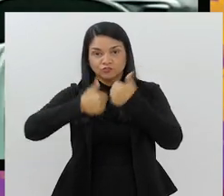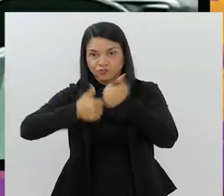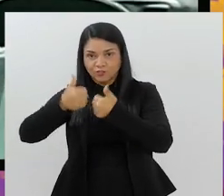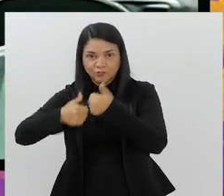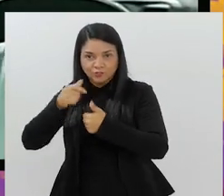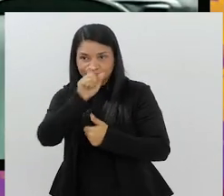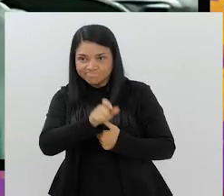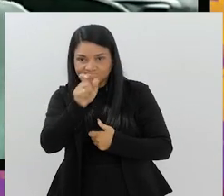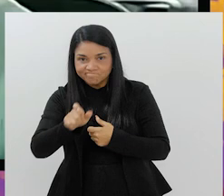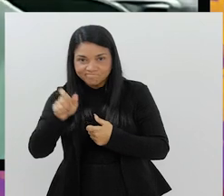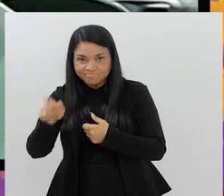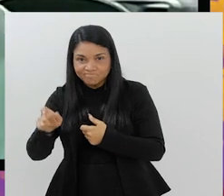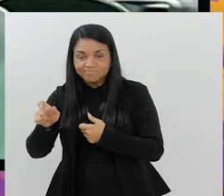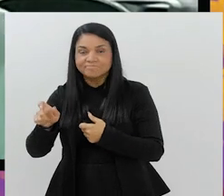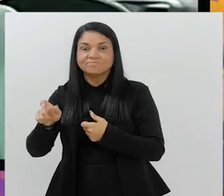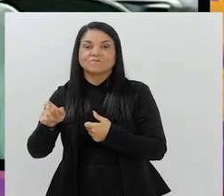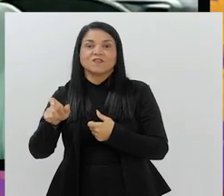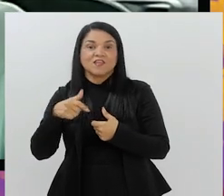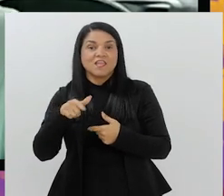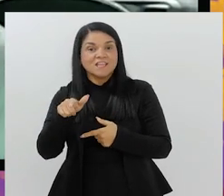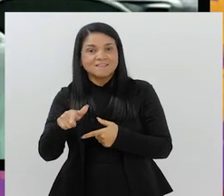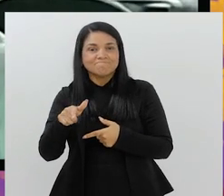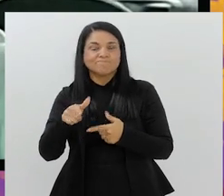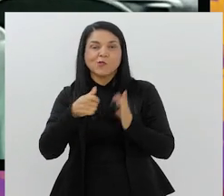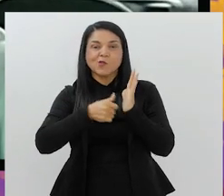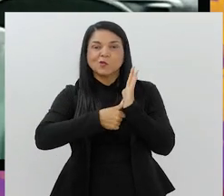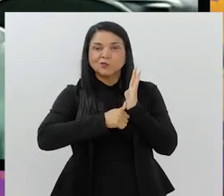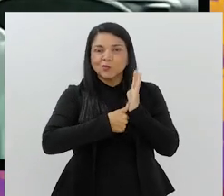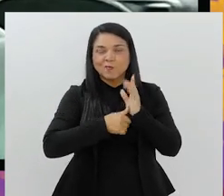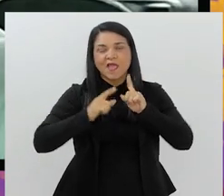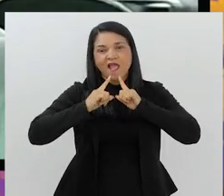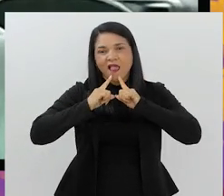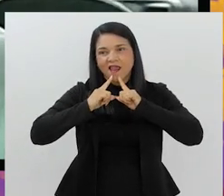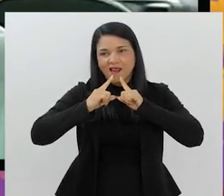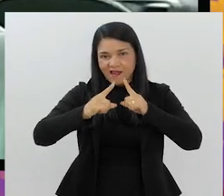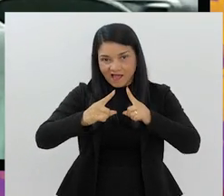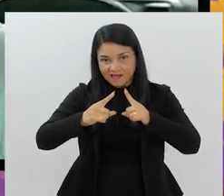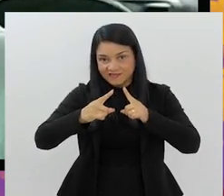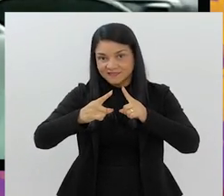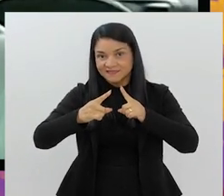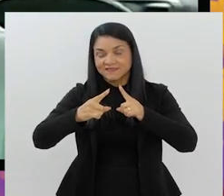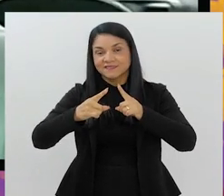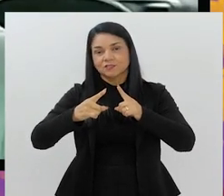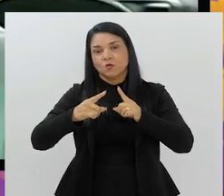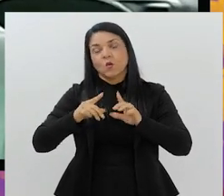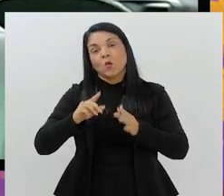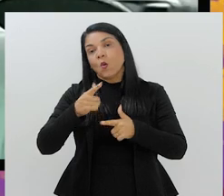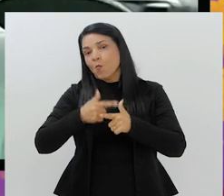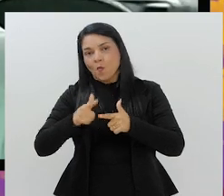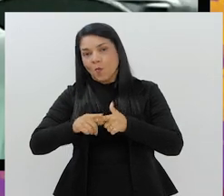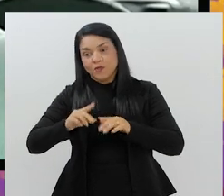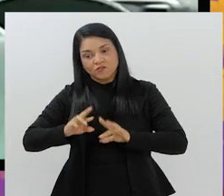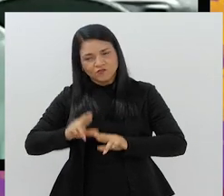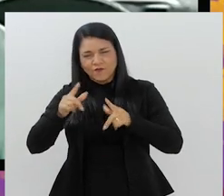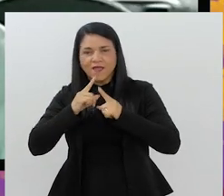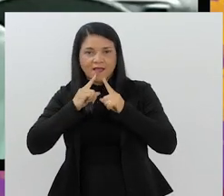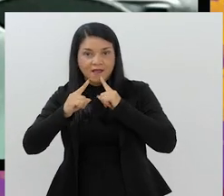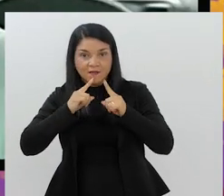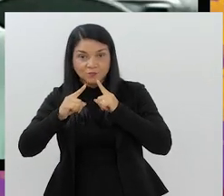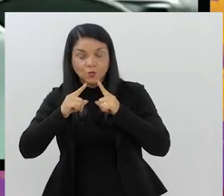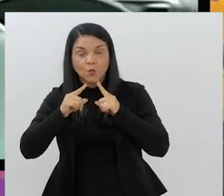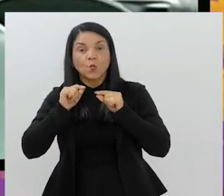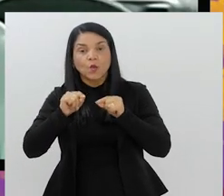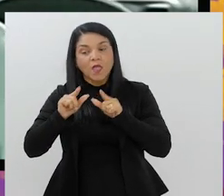para suas seleções, porque tem que perder mesmo? Porque é da natureza do futebol, eles vão chiar. O problema não é a reclamação.